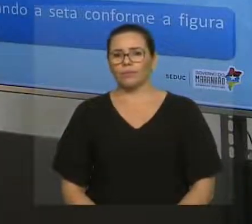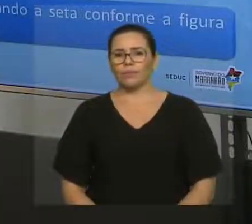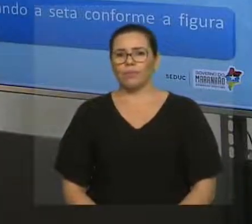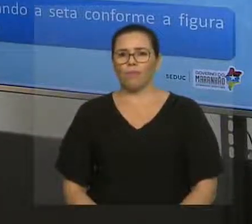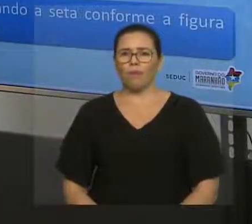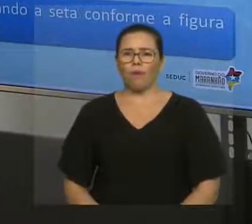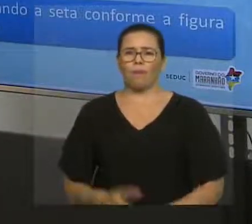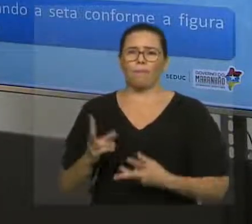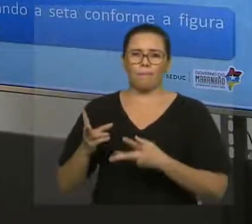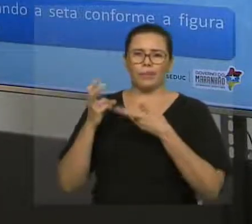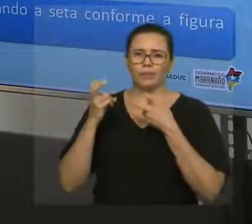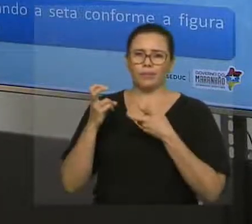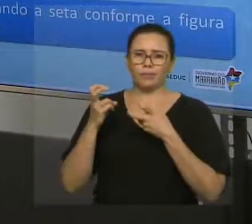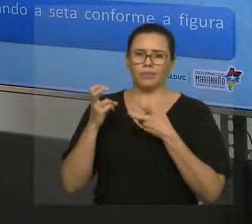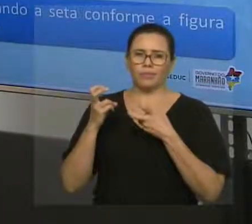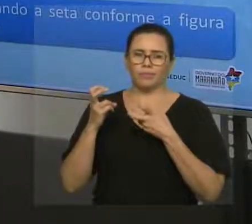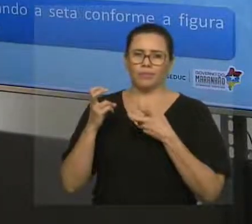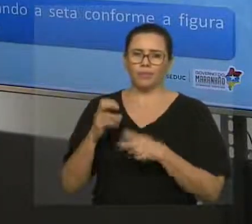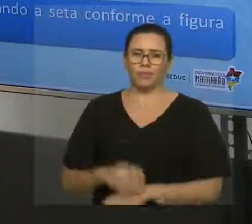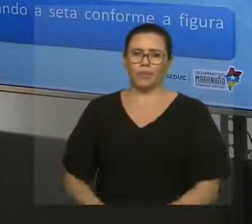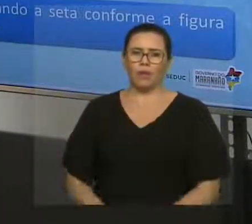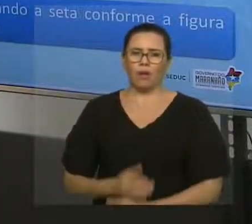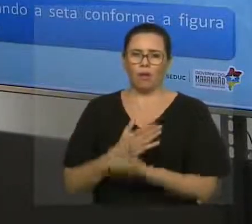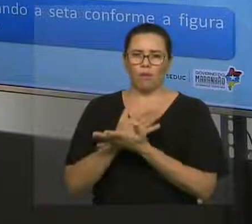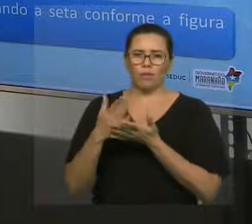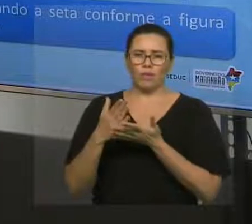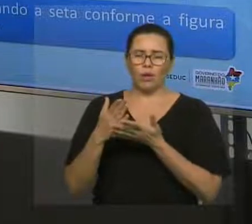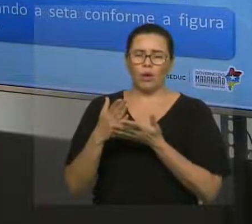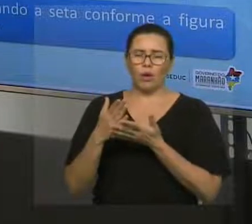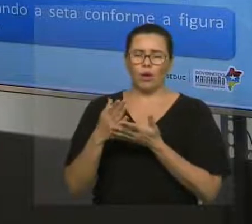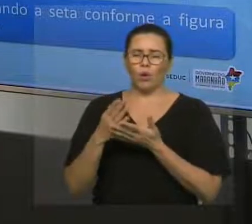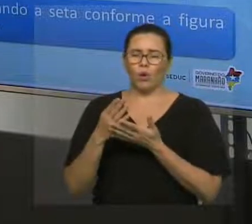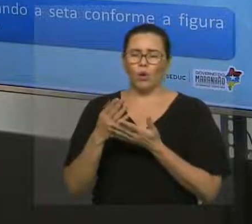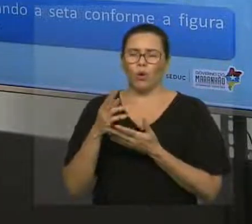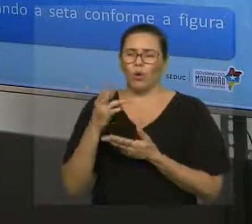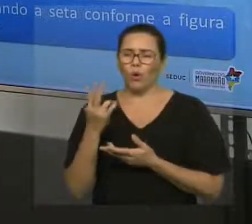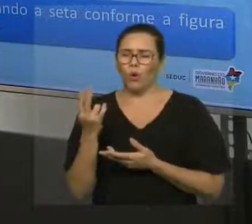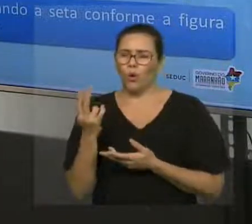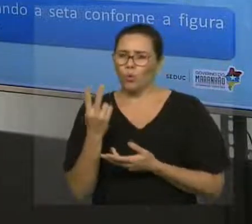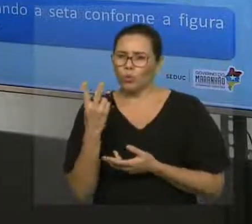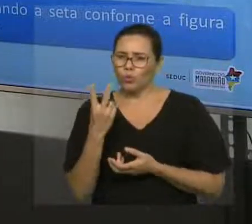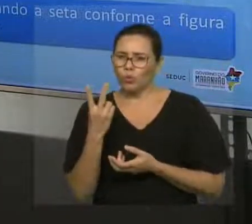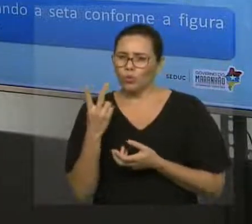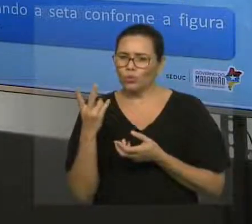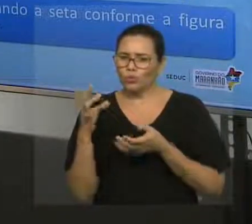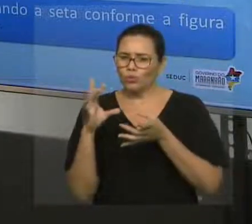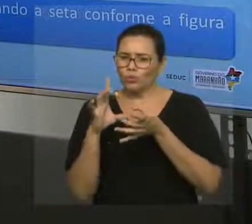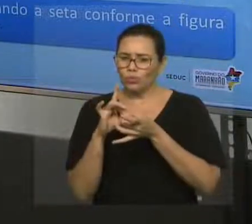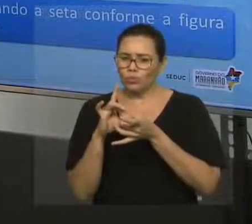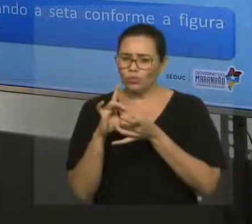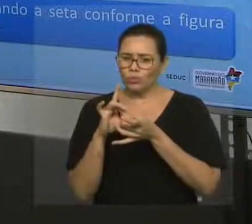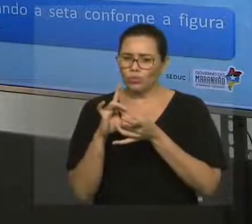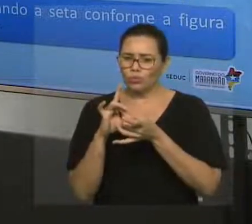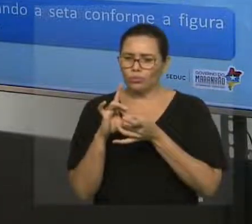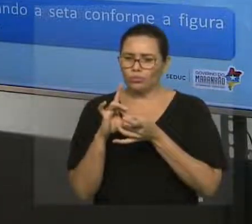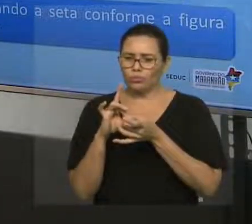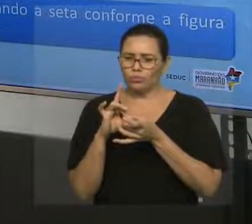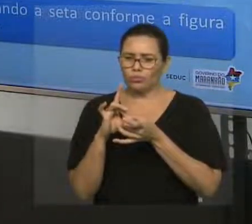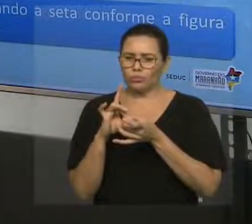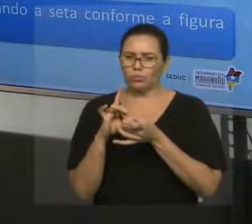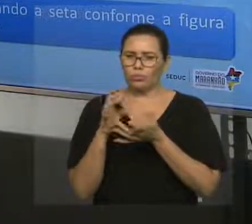Origem com origem. Certo? O primeiro passo é esse. Simples. Não mudei nada. só unir eles pelas suas respectivas